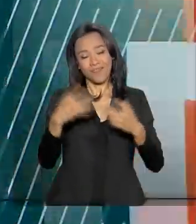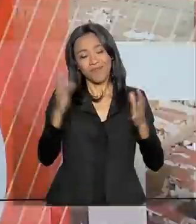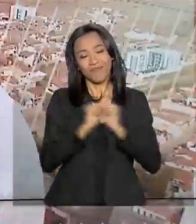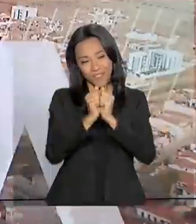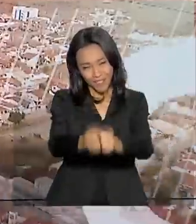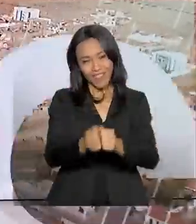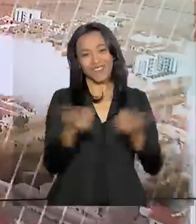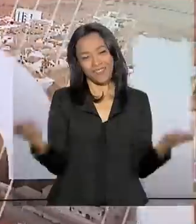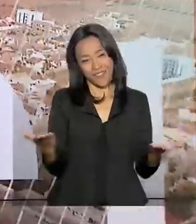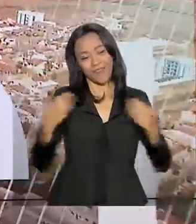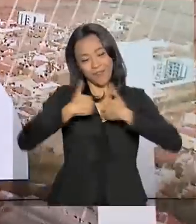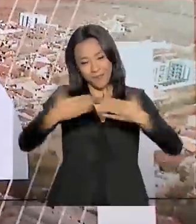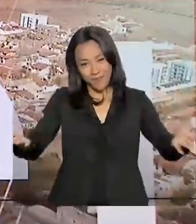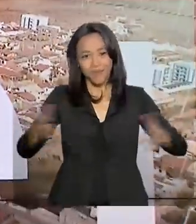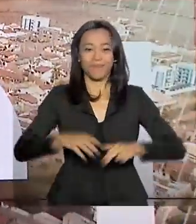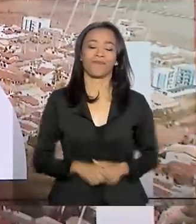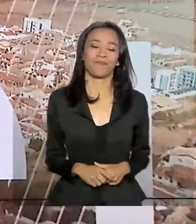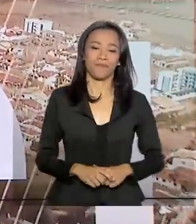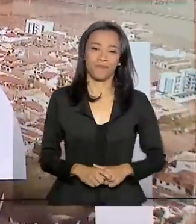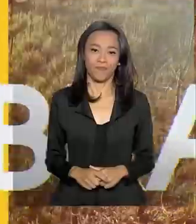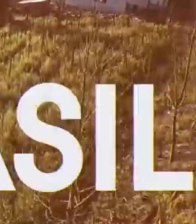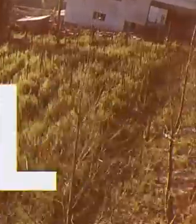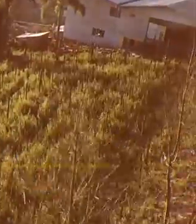gente. O Brasil em Dia já está no ar.